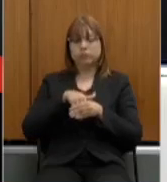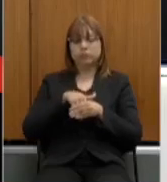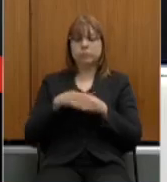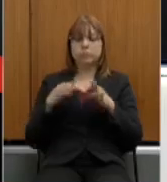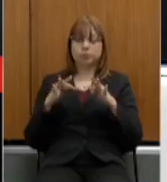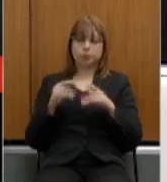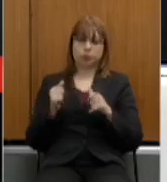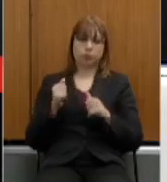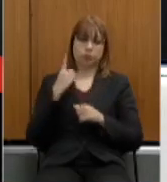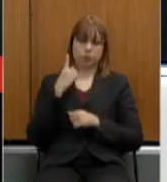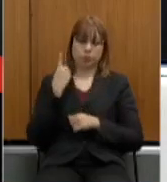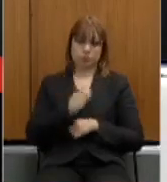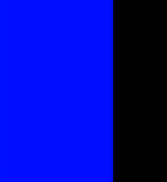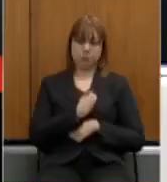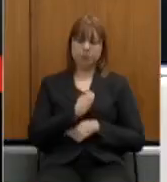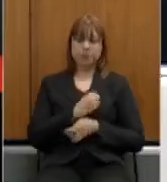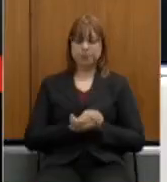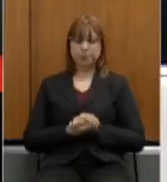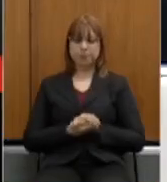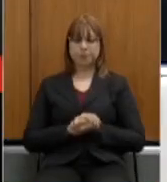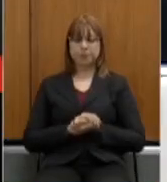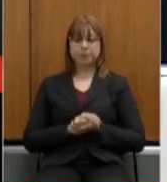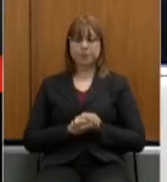parlamentares vamos